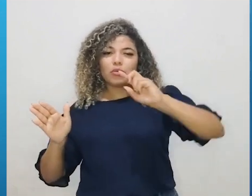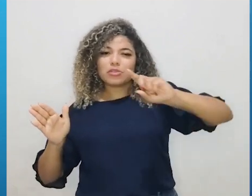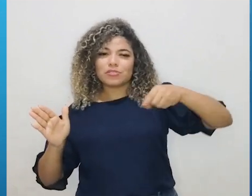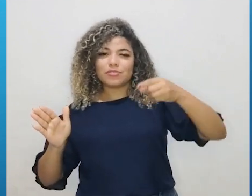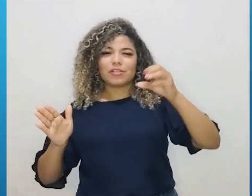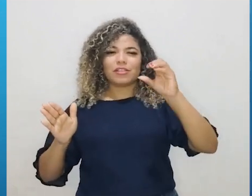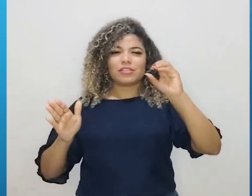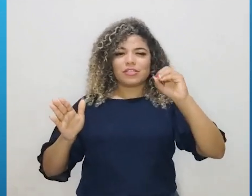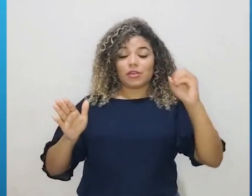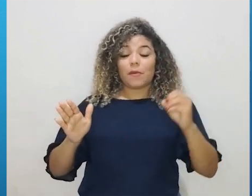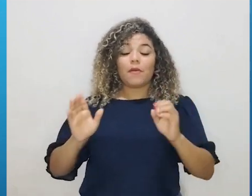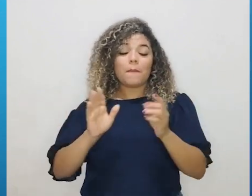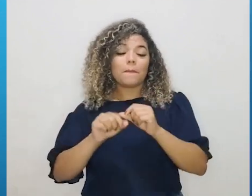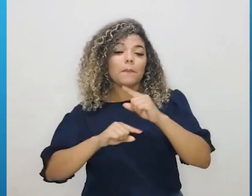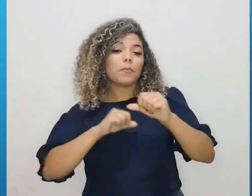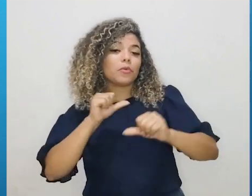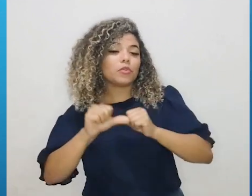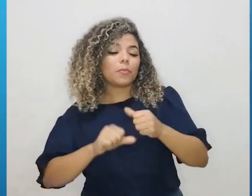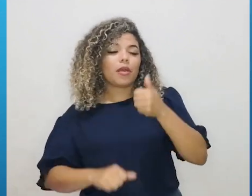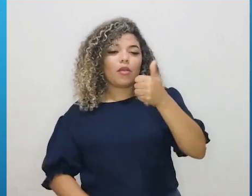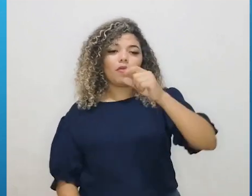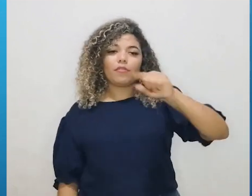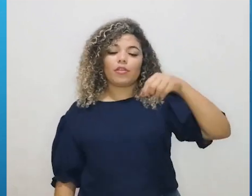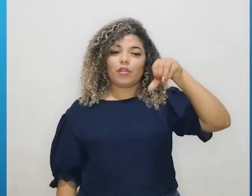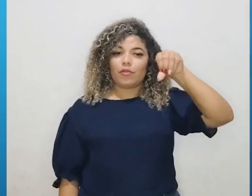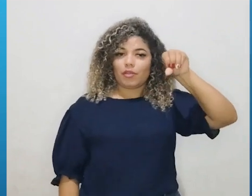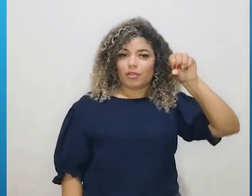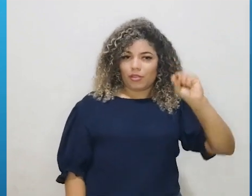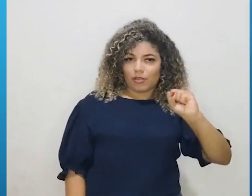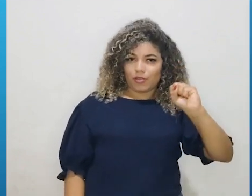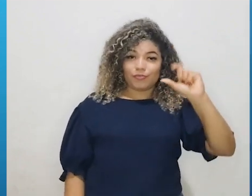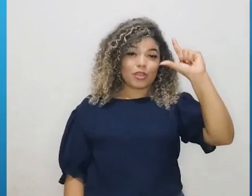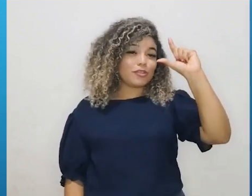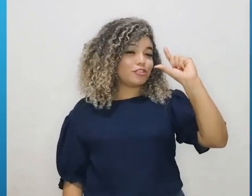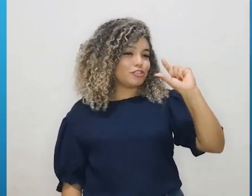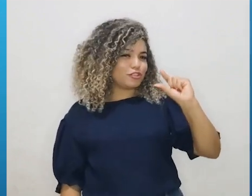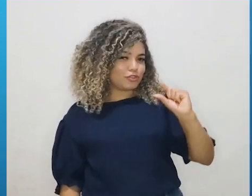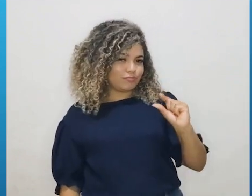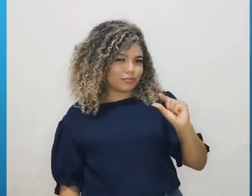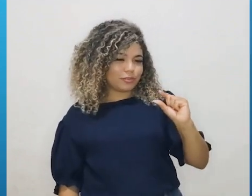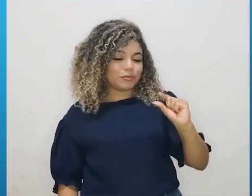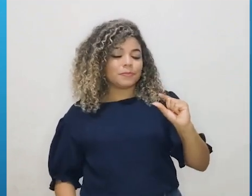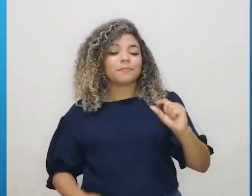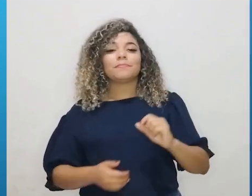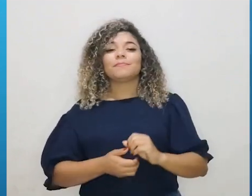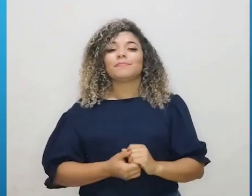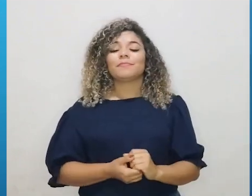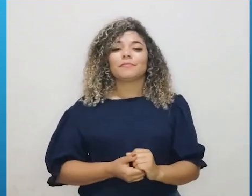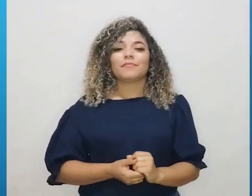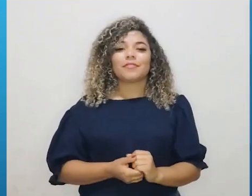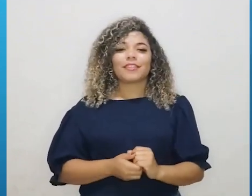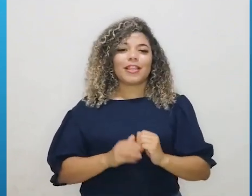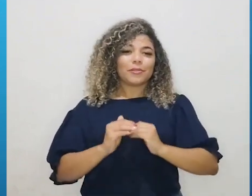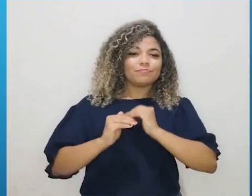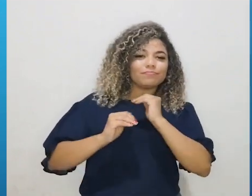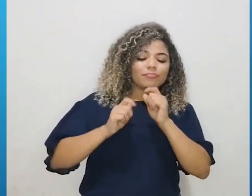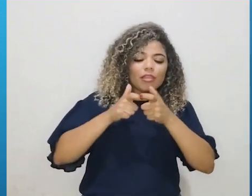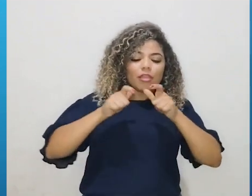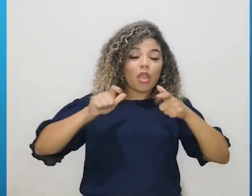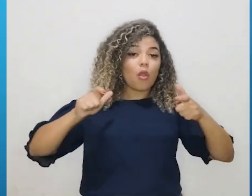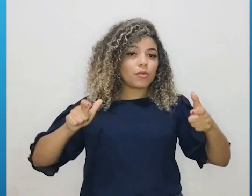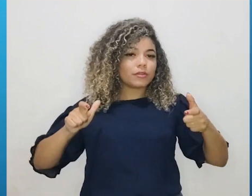para 1,98. Teve aqui um decaimento aparentemente nessa questão do crescimento.